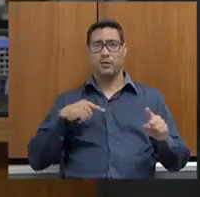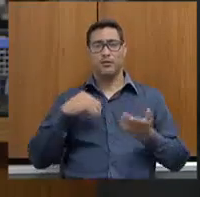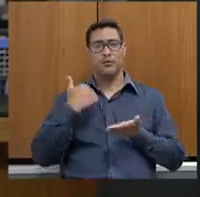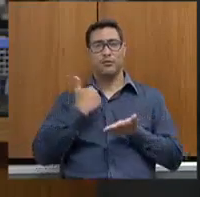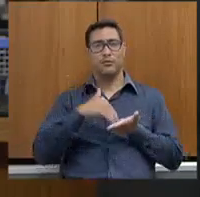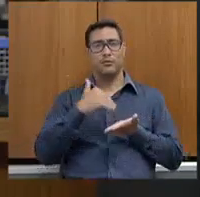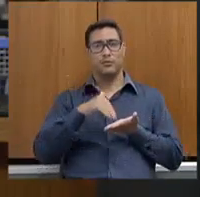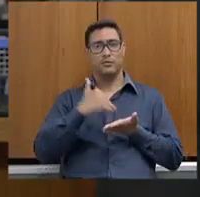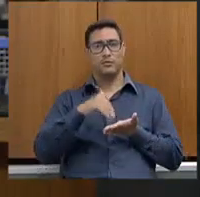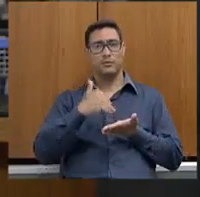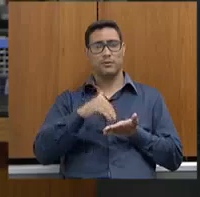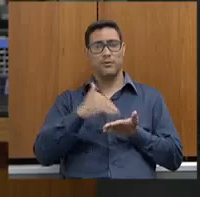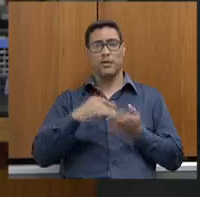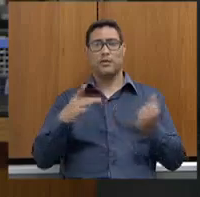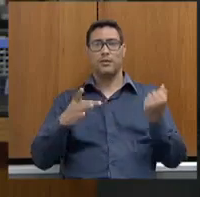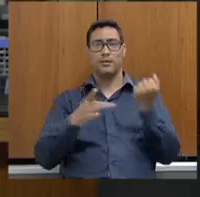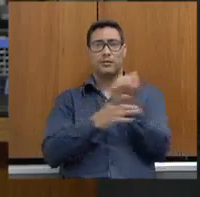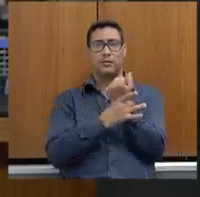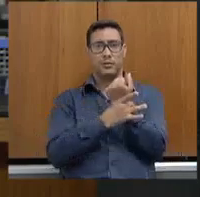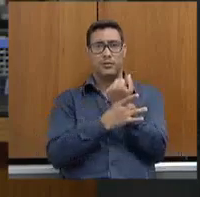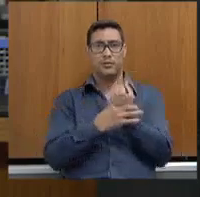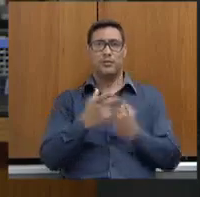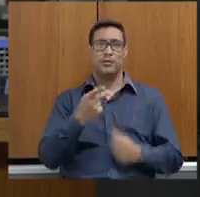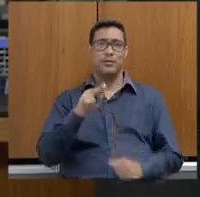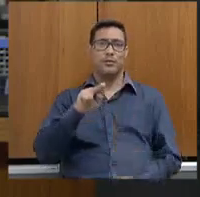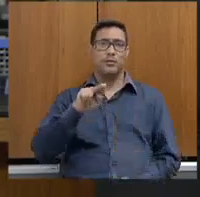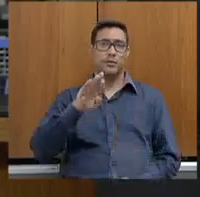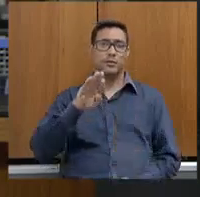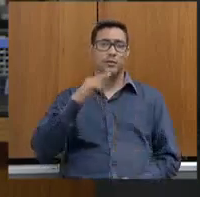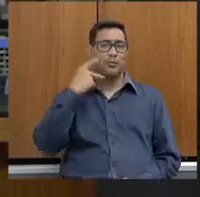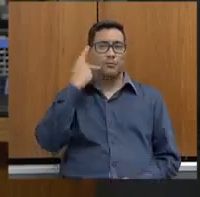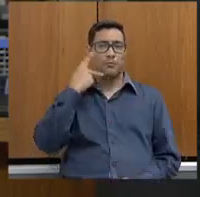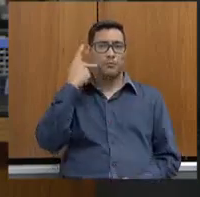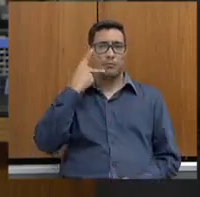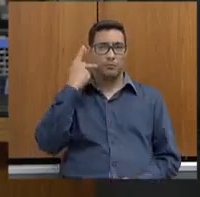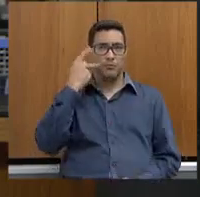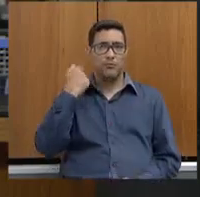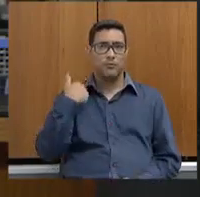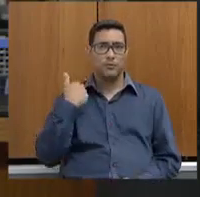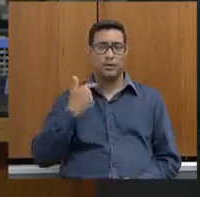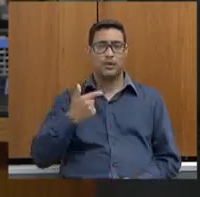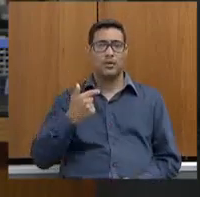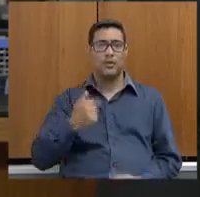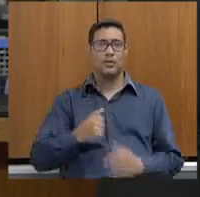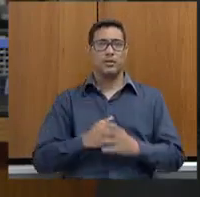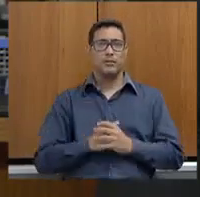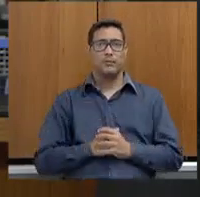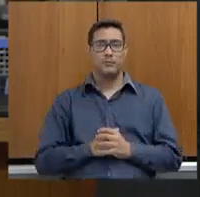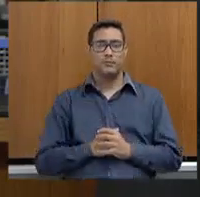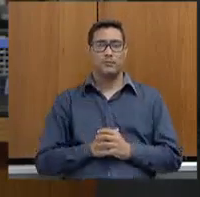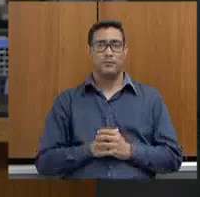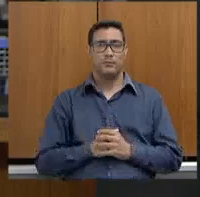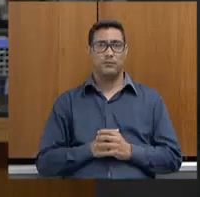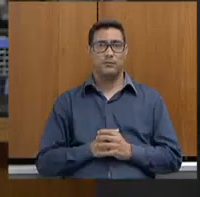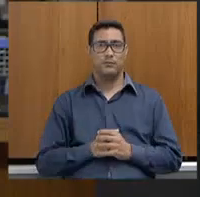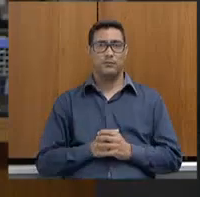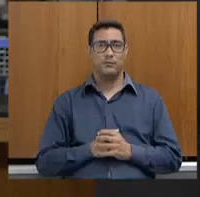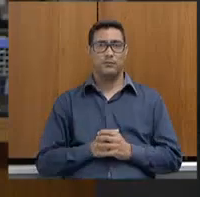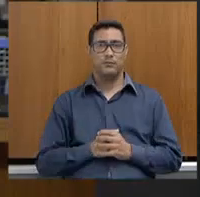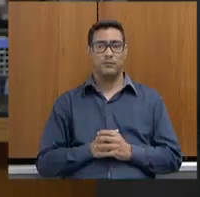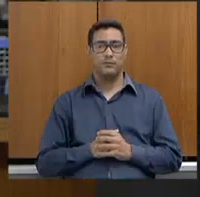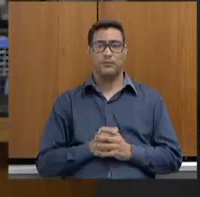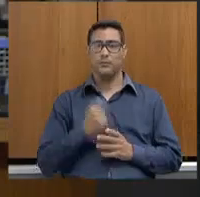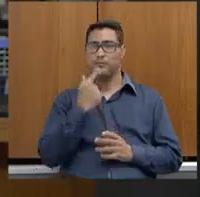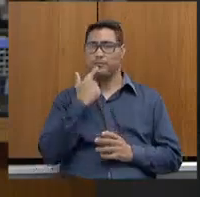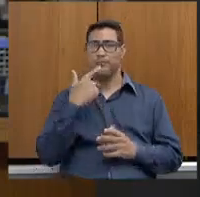desse na segurança pública, uma celebridade nacional conduzindo a segurança pública. então, é, assim, uma